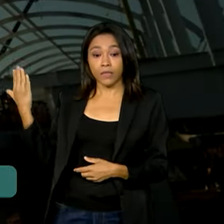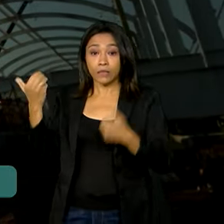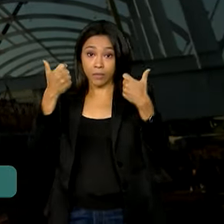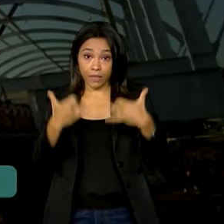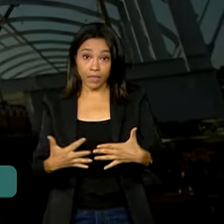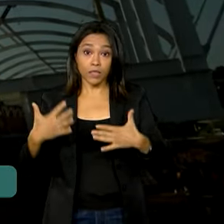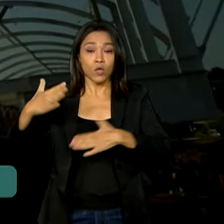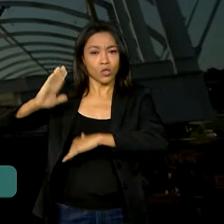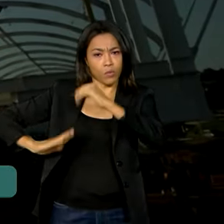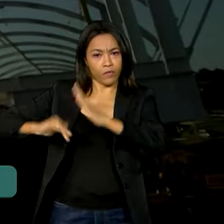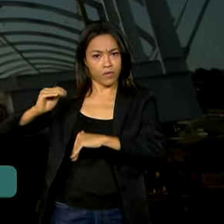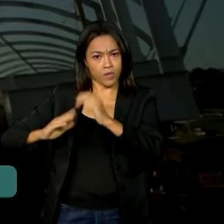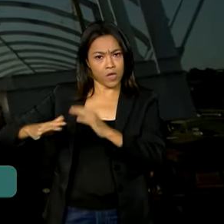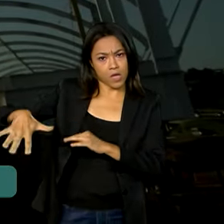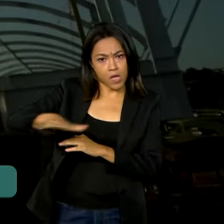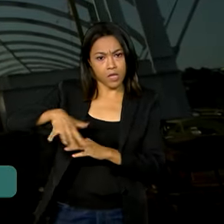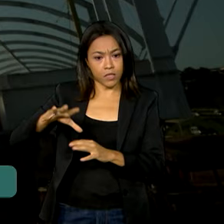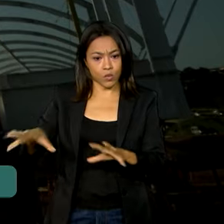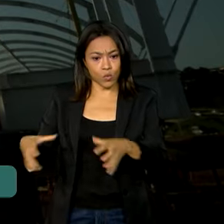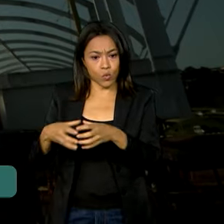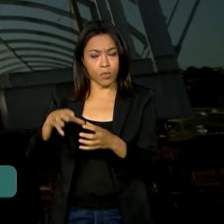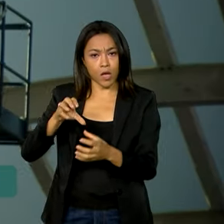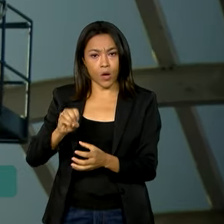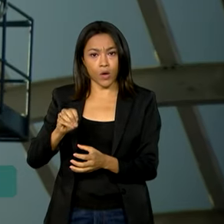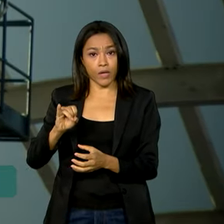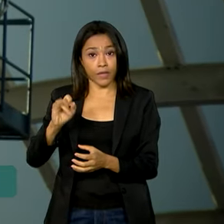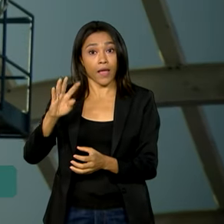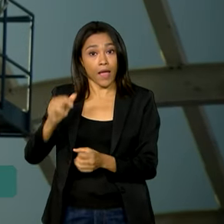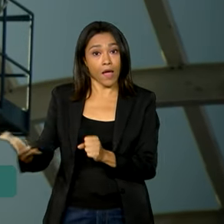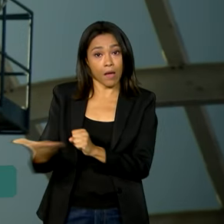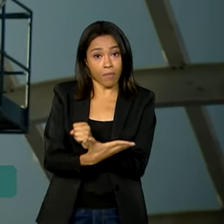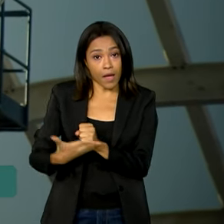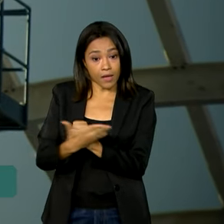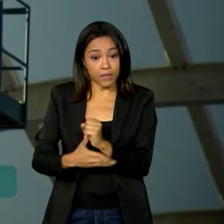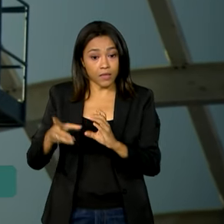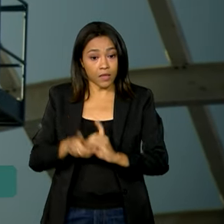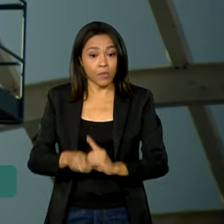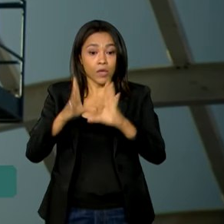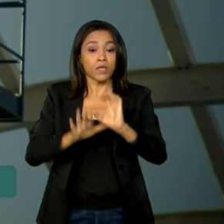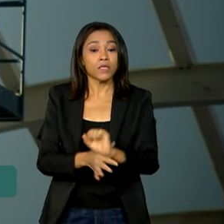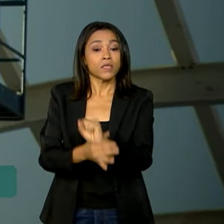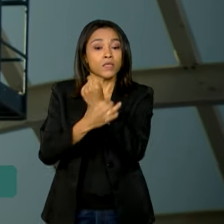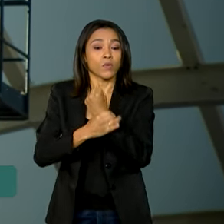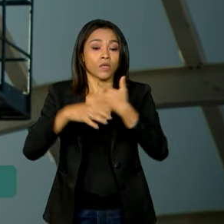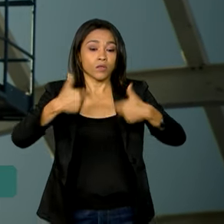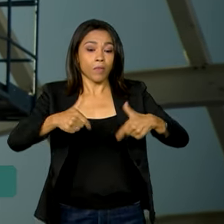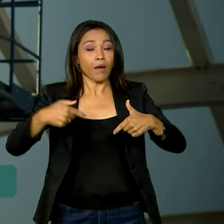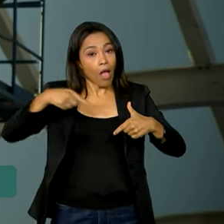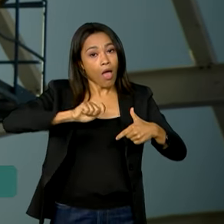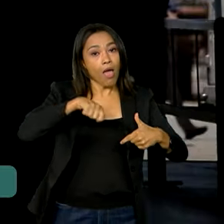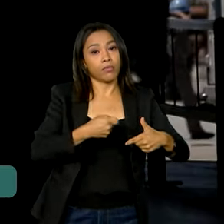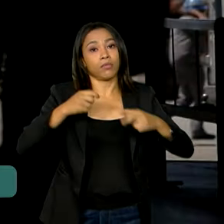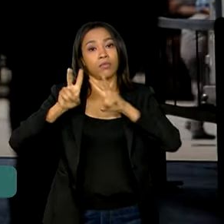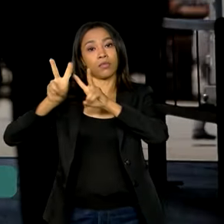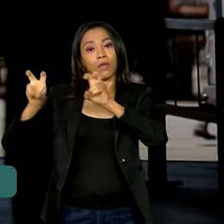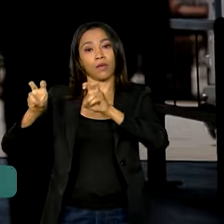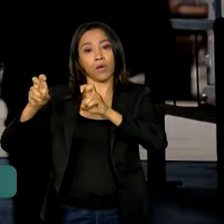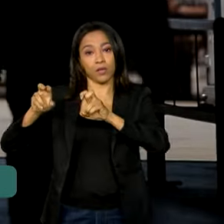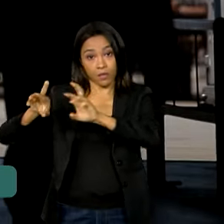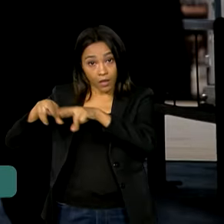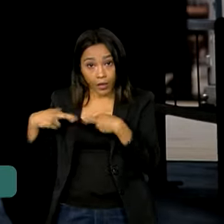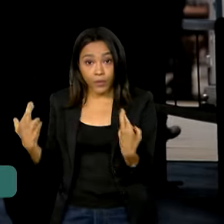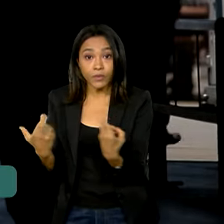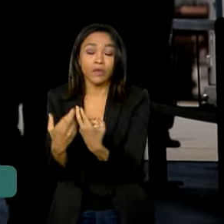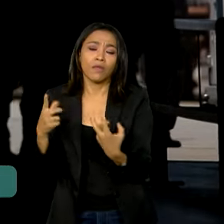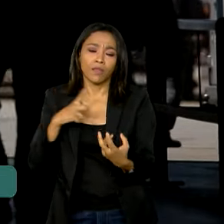especialistas da OIT como um dos pilares da democracia, a segurança do trabalho, que foi um dos temas abordados na reunião, vem sendo